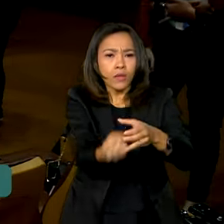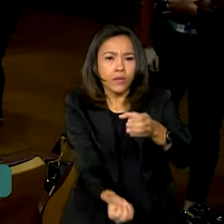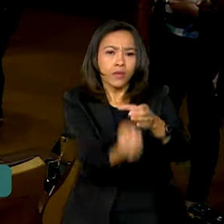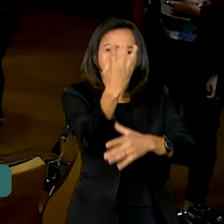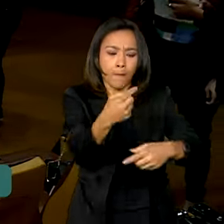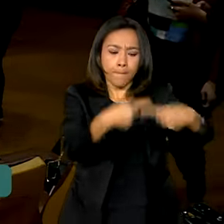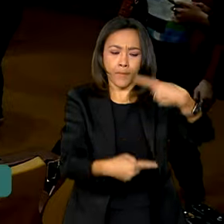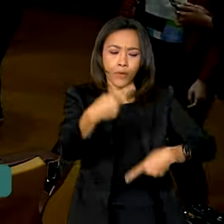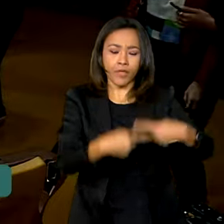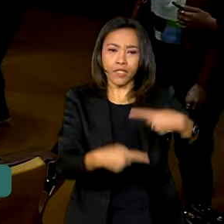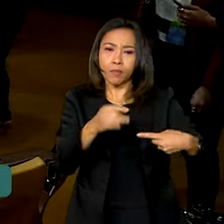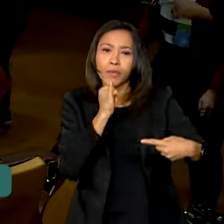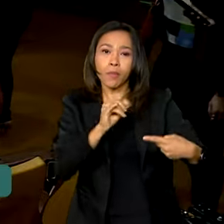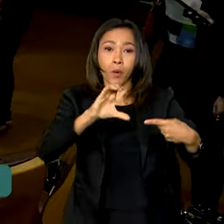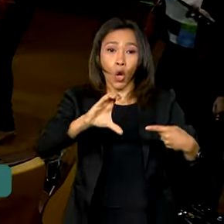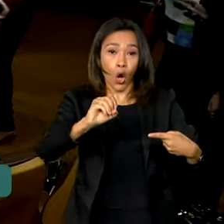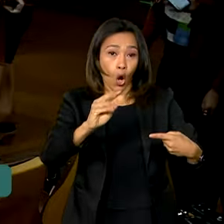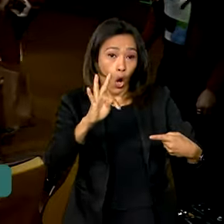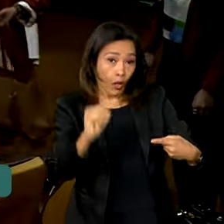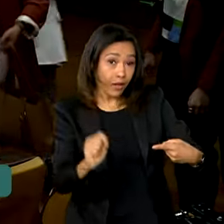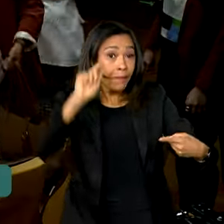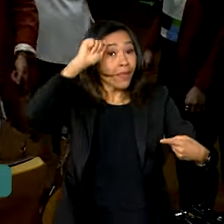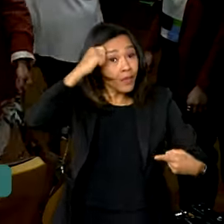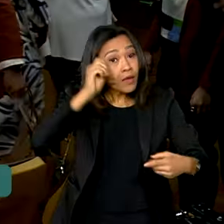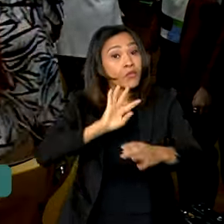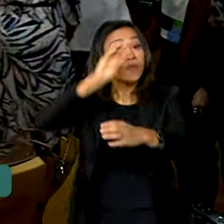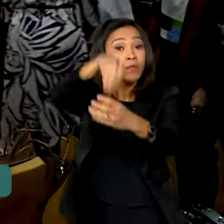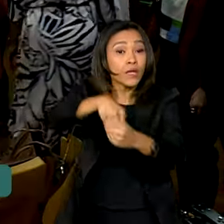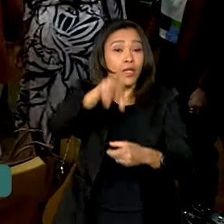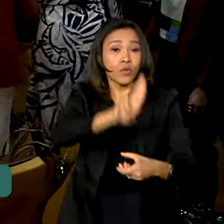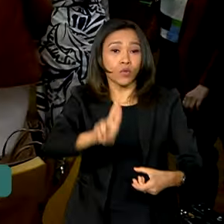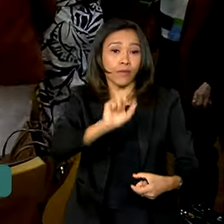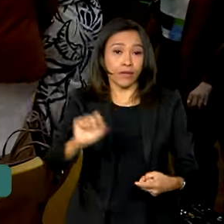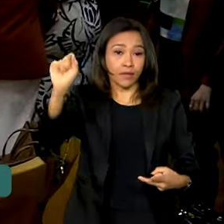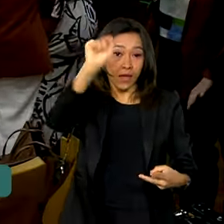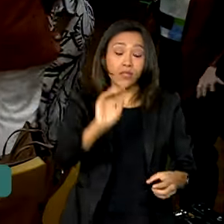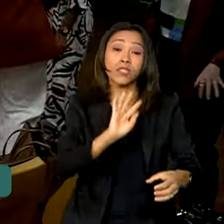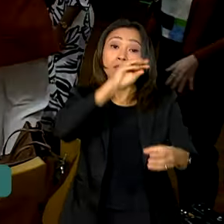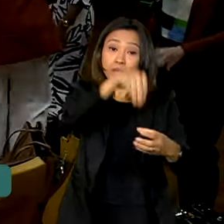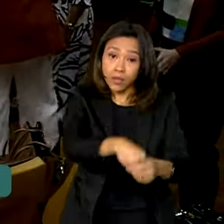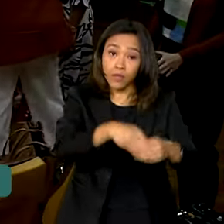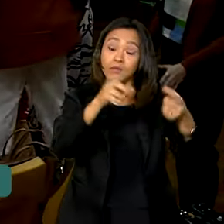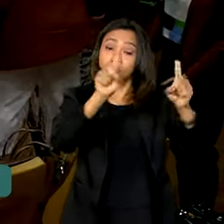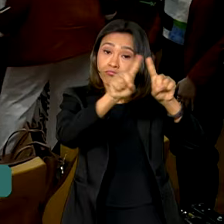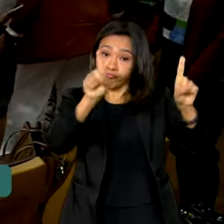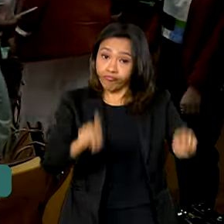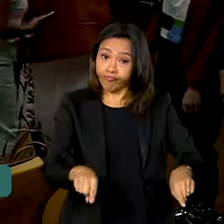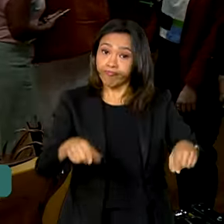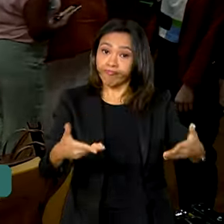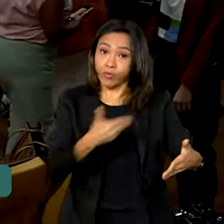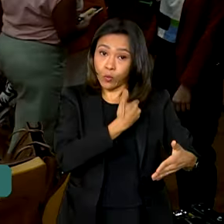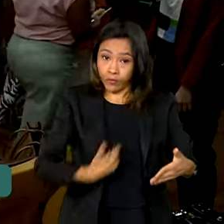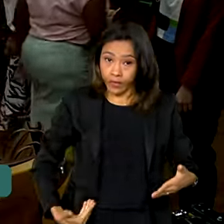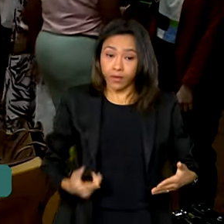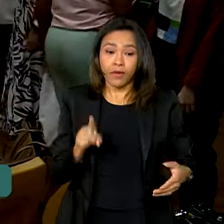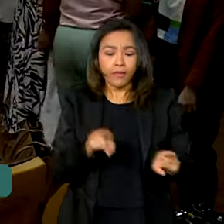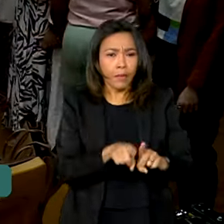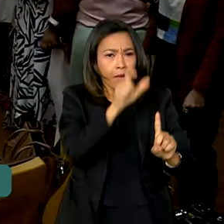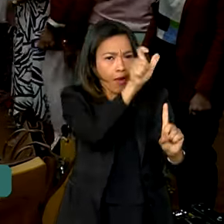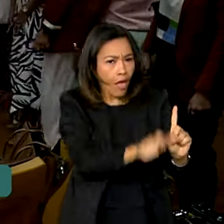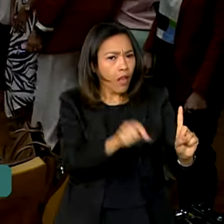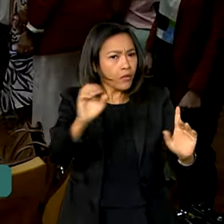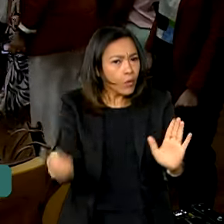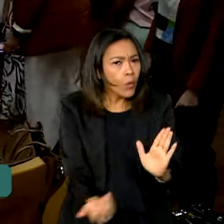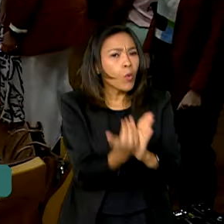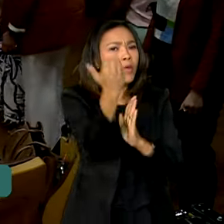públicas, como as cotas para negros, nas universidades e no serviço público. Luísa Bairros também iniciou a implementação